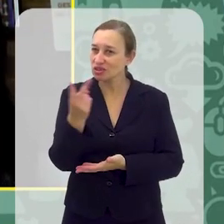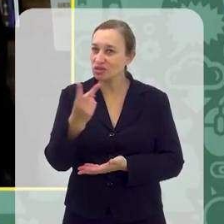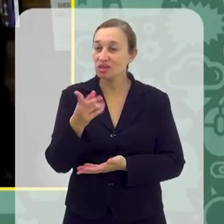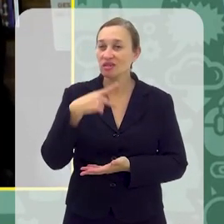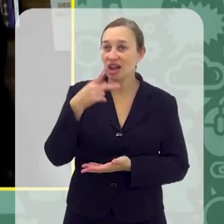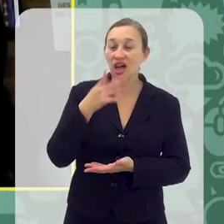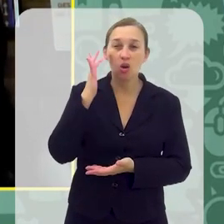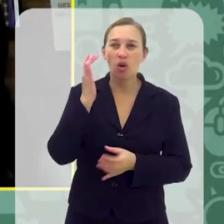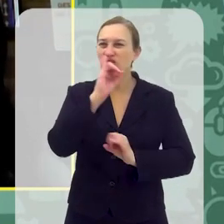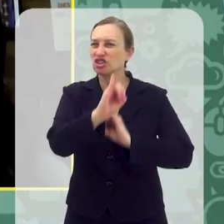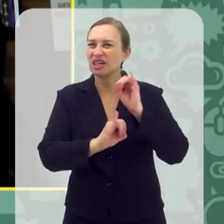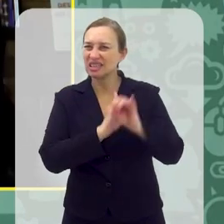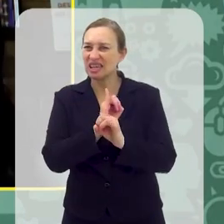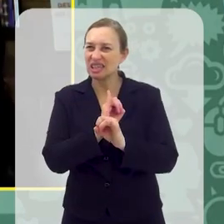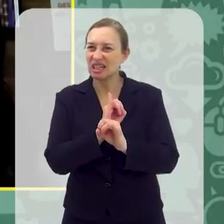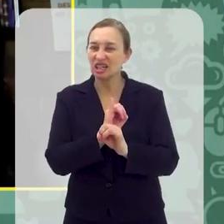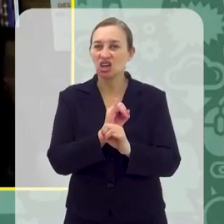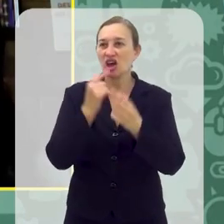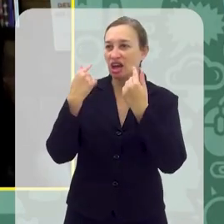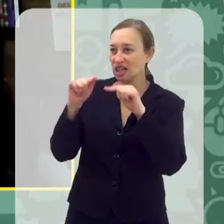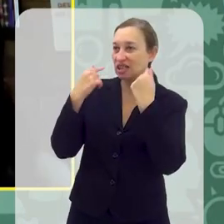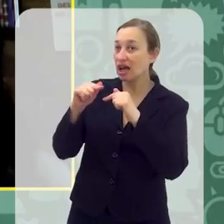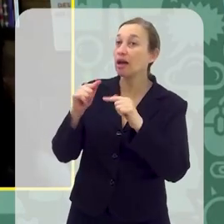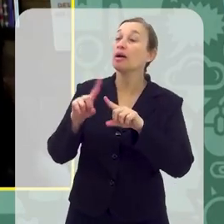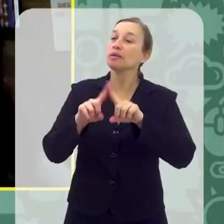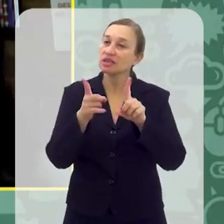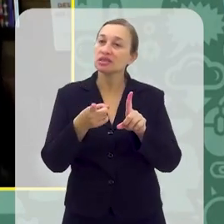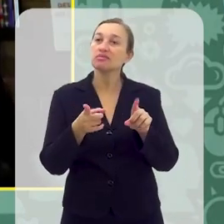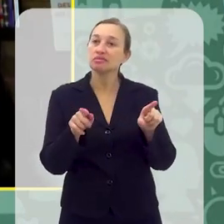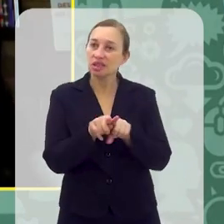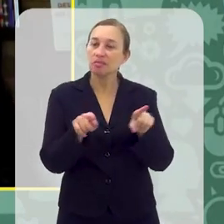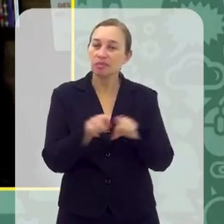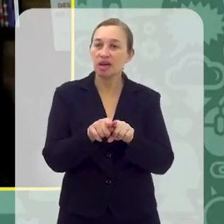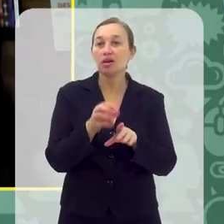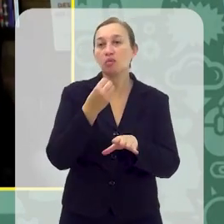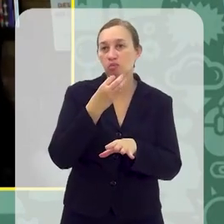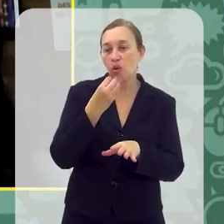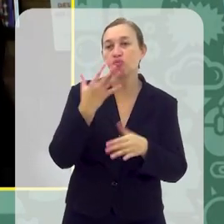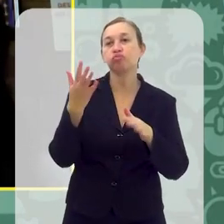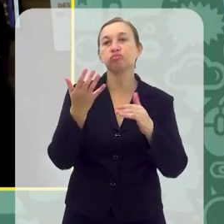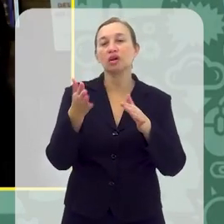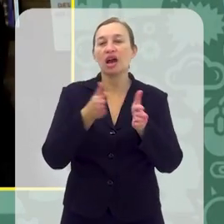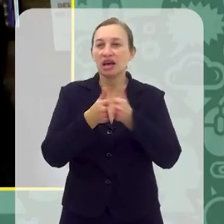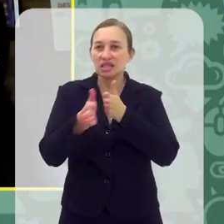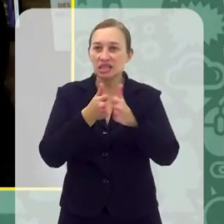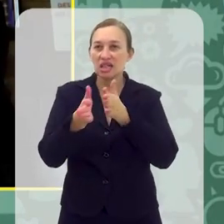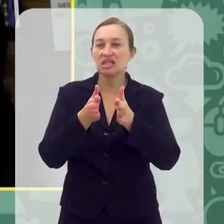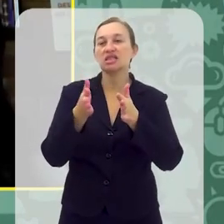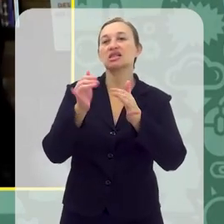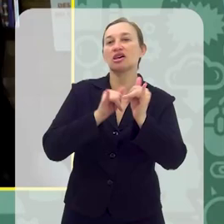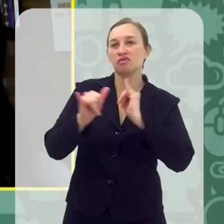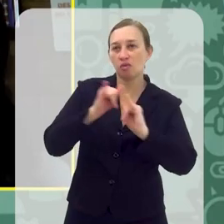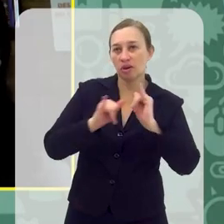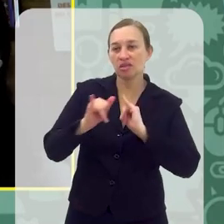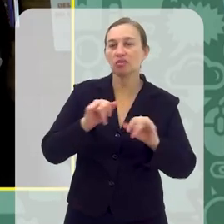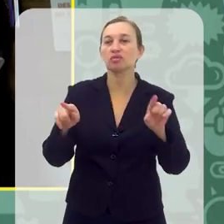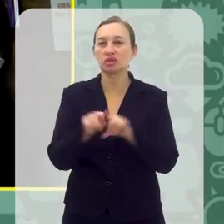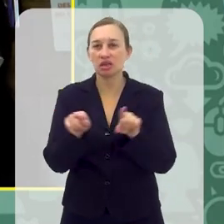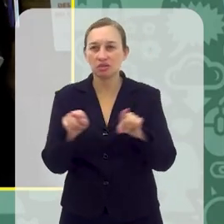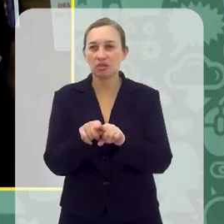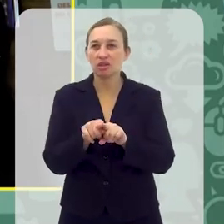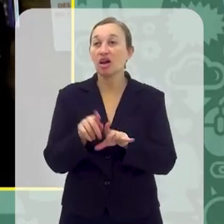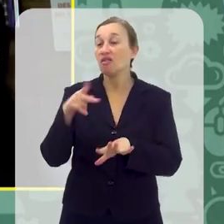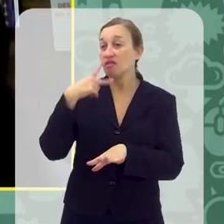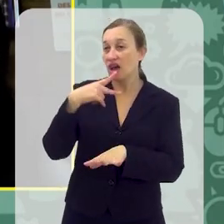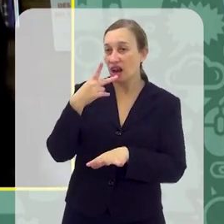que vocês falassem, porque eu acho que a internet também a gente não dá só para criticar. Tem o lado bom da internet também, do acesso à informação, né? Então, eu queria que vocês fizessem aí